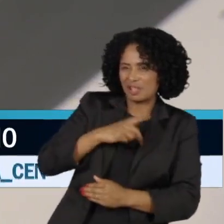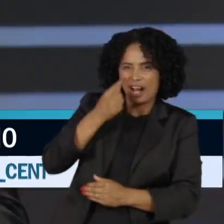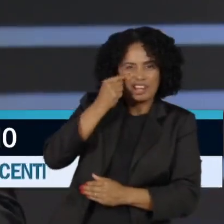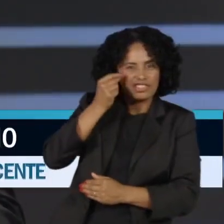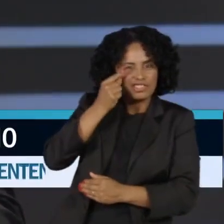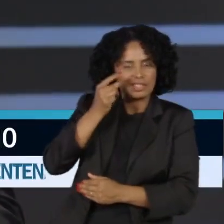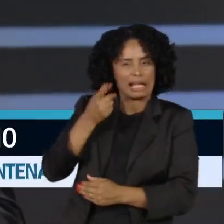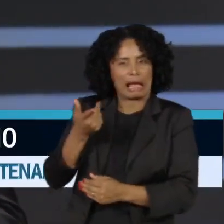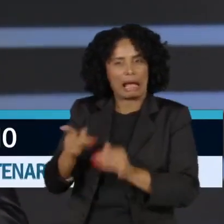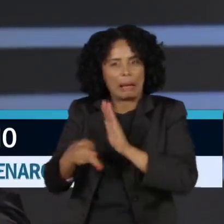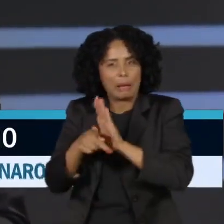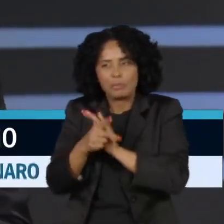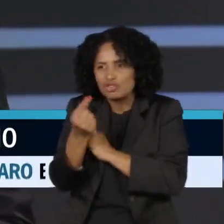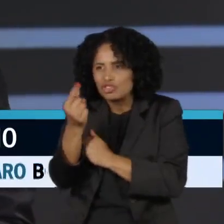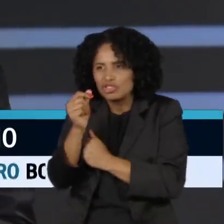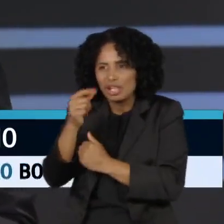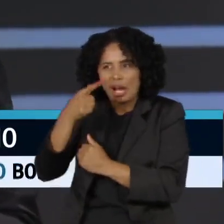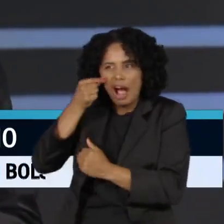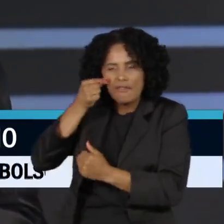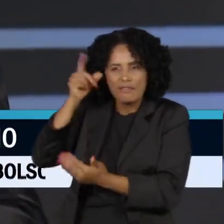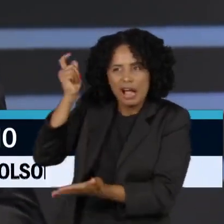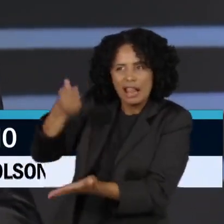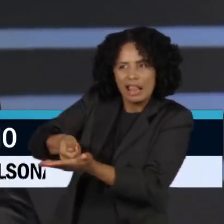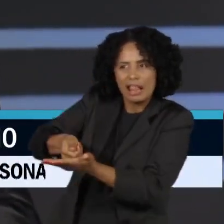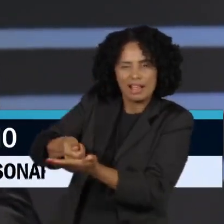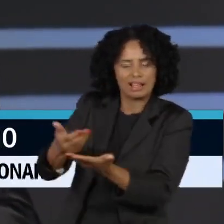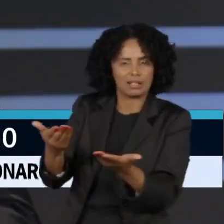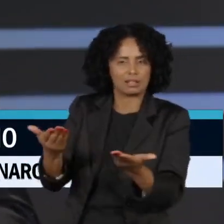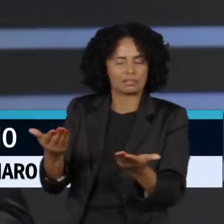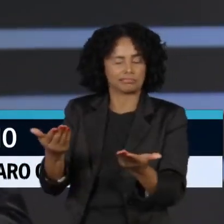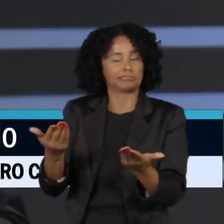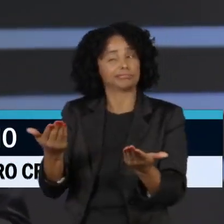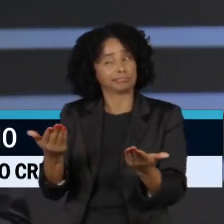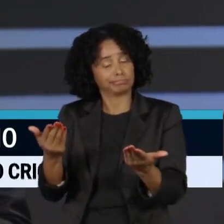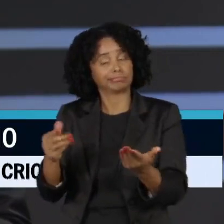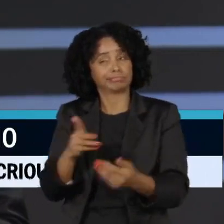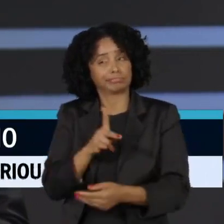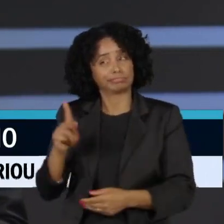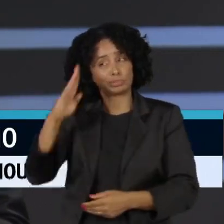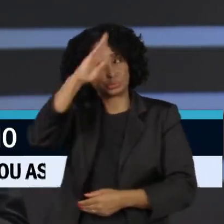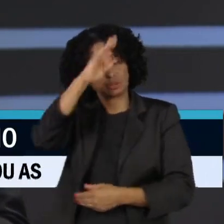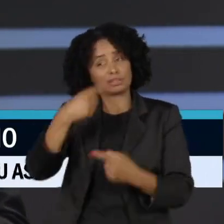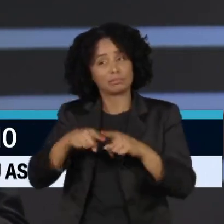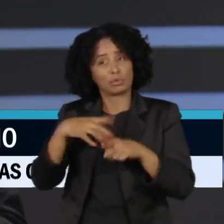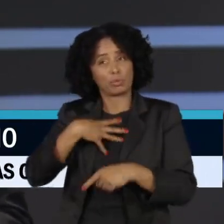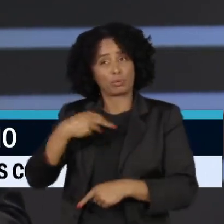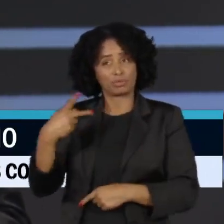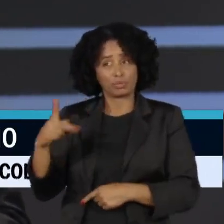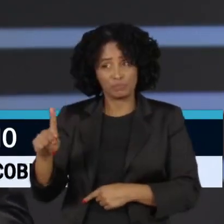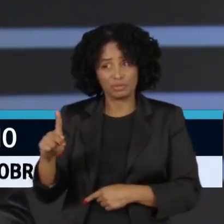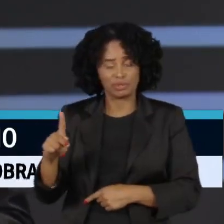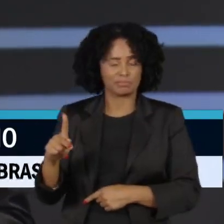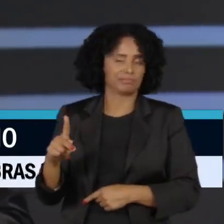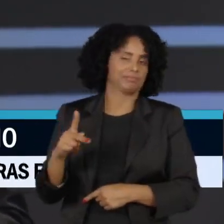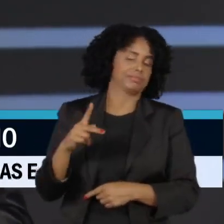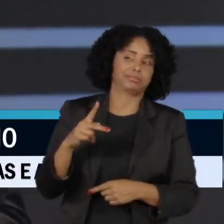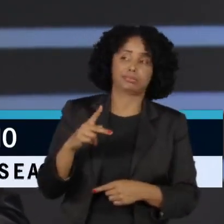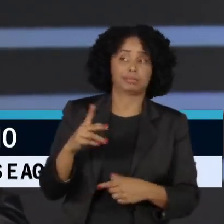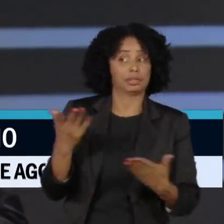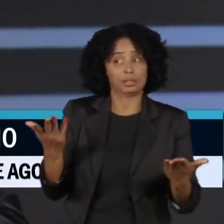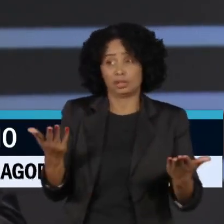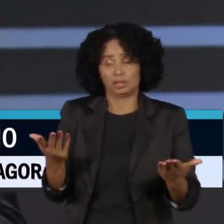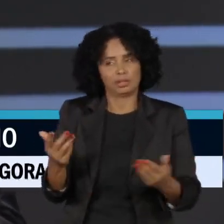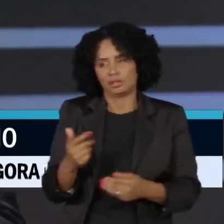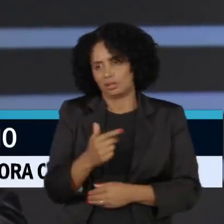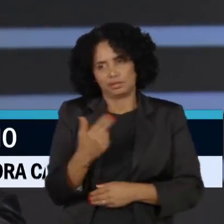Bolsonaro vai ter que responder isso. Ele e o filho dele, Carlos Bolsonaro, são os dois da família que não tem foro. Carlos é vereador,